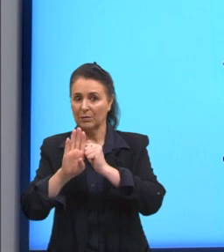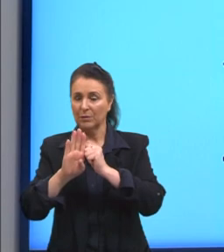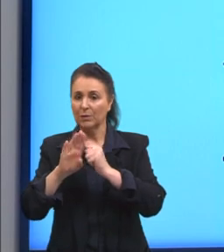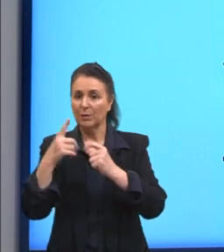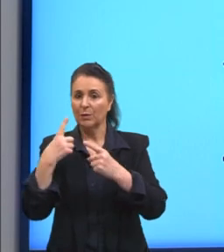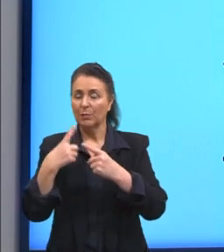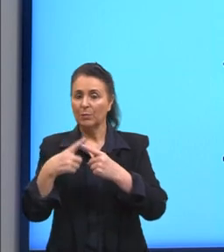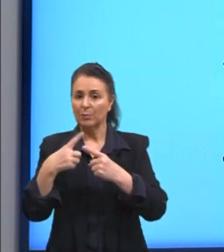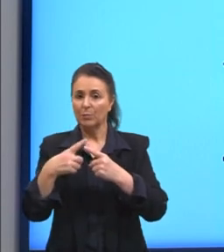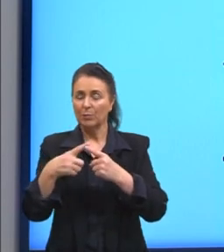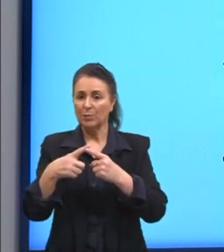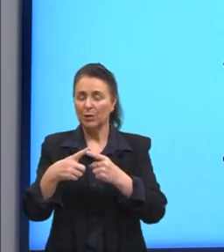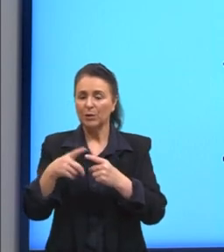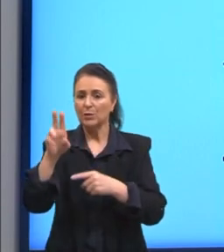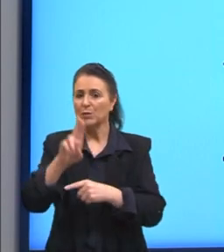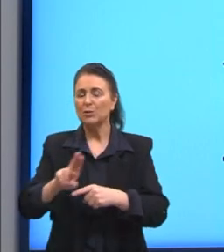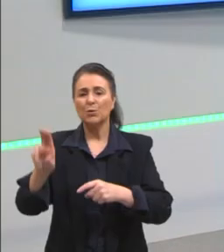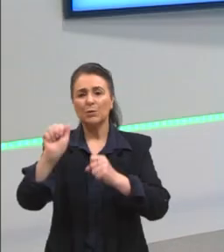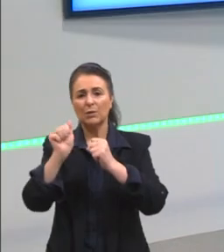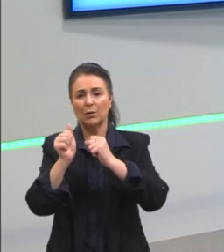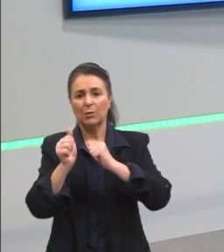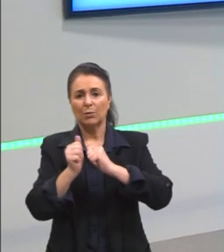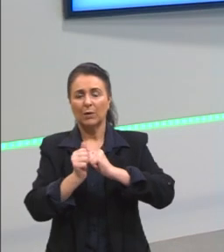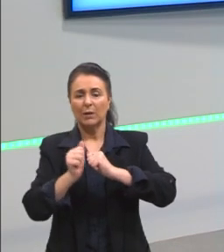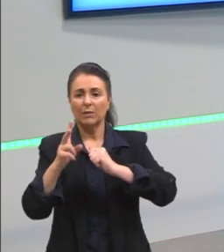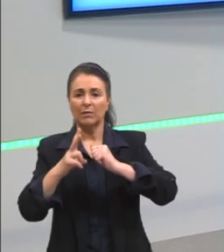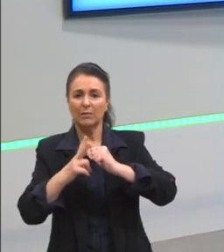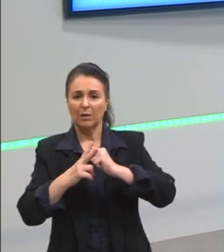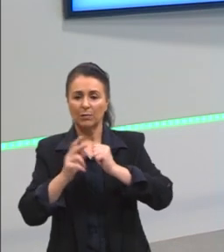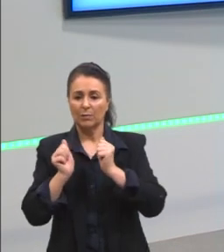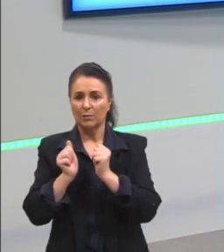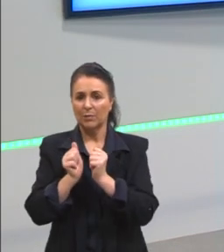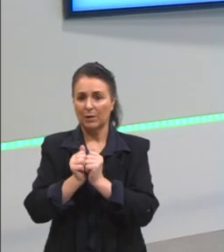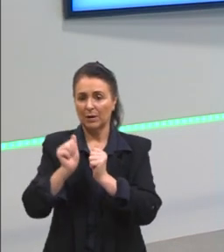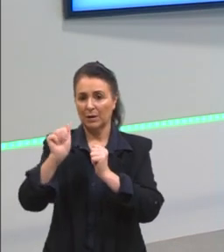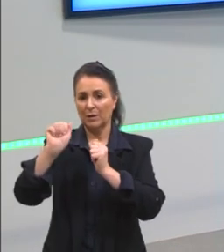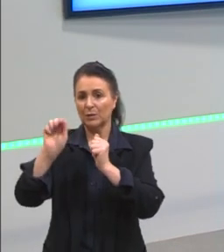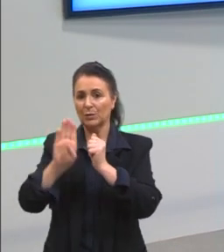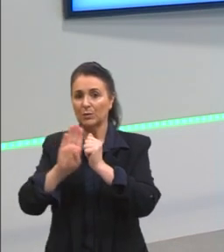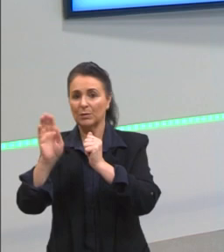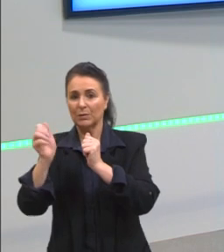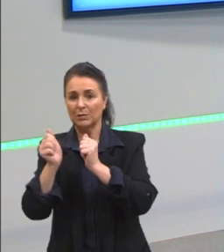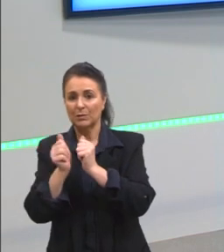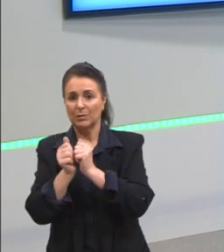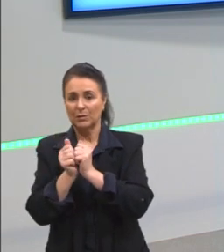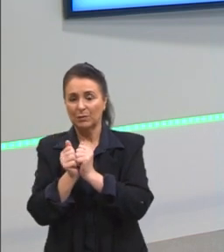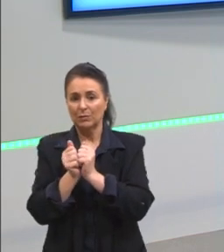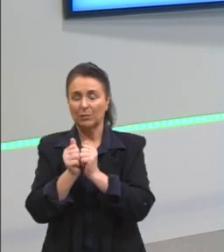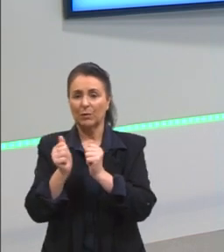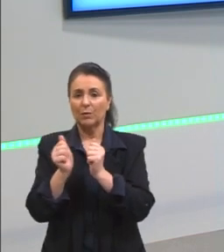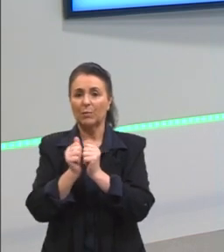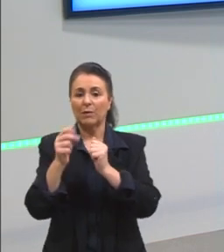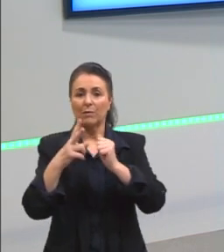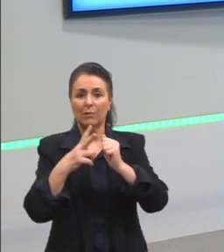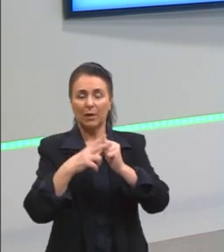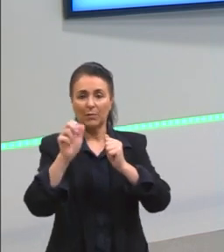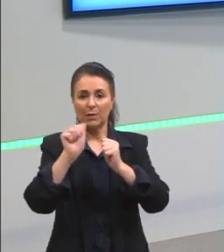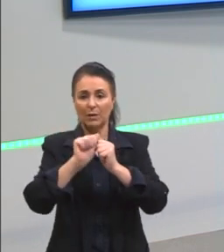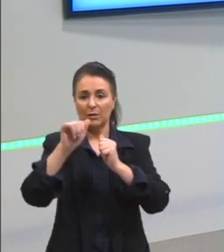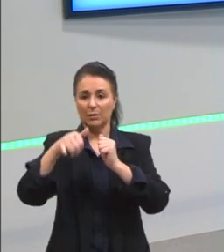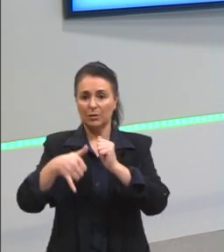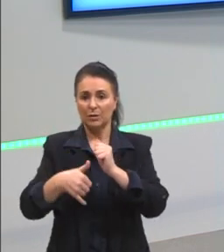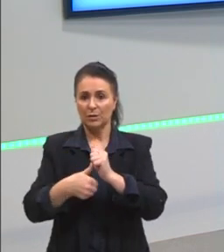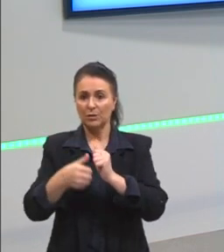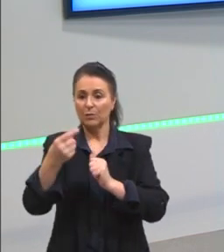em tese a gente não usa advérbios para acompanhar substantivos. Os advérbios acompanham verbos, adjetivos